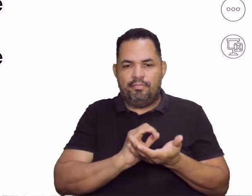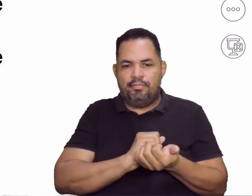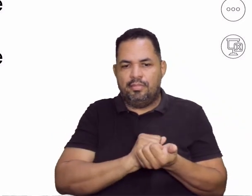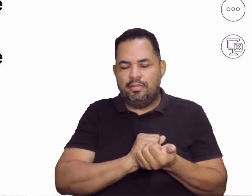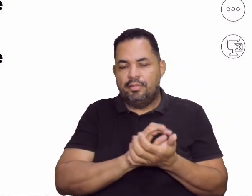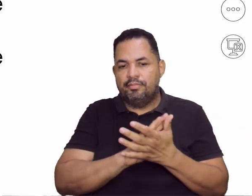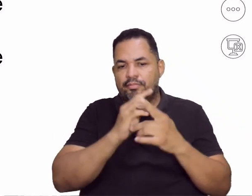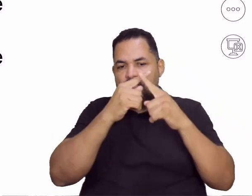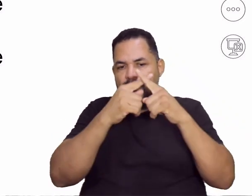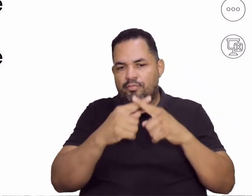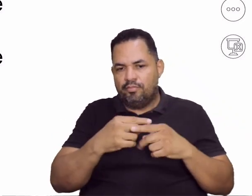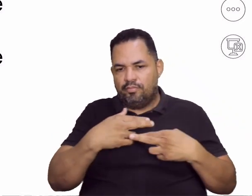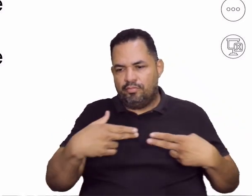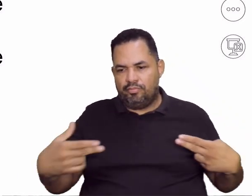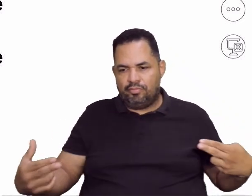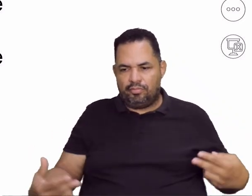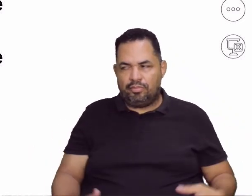interessante.